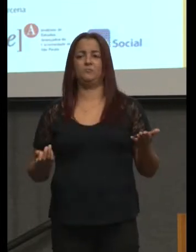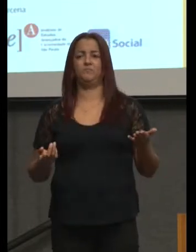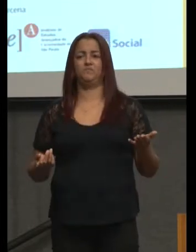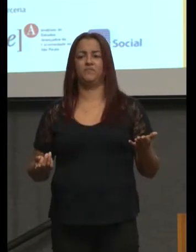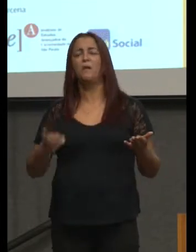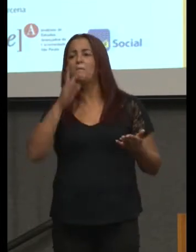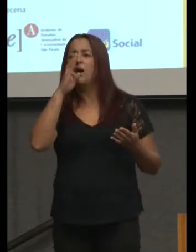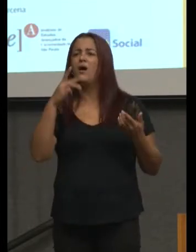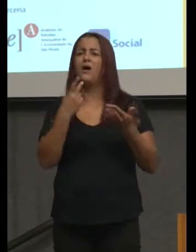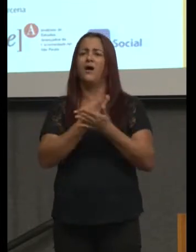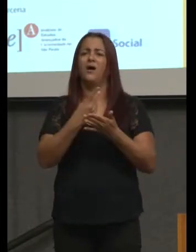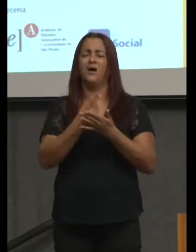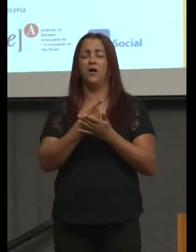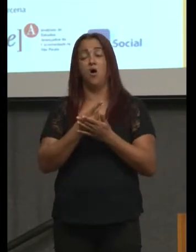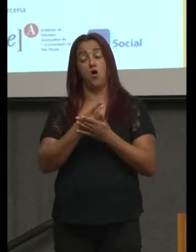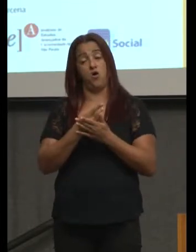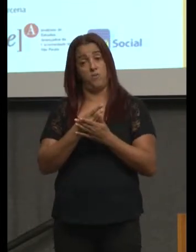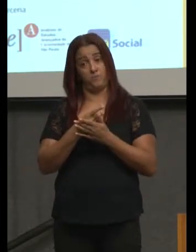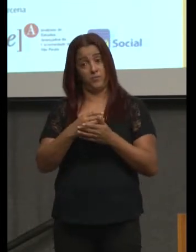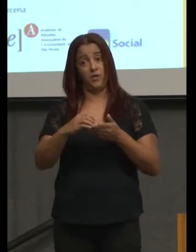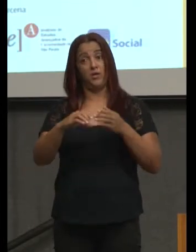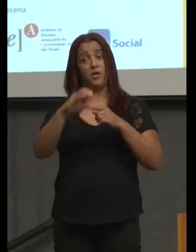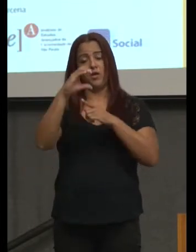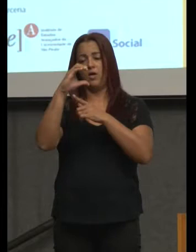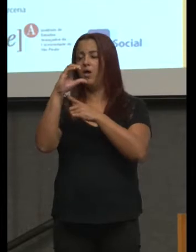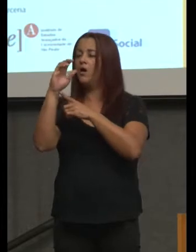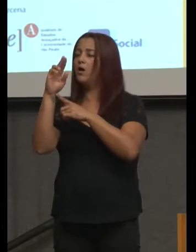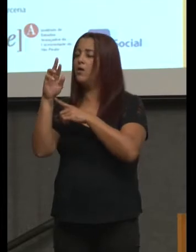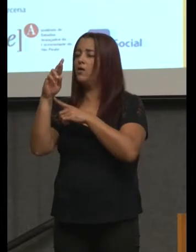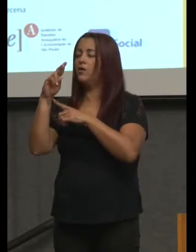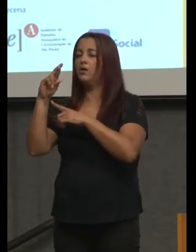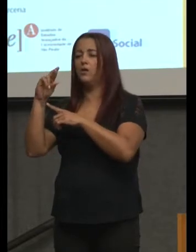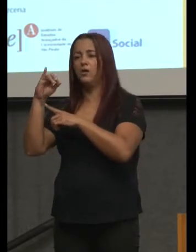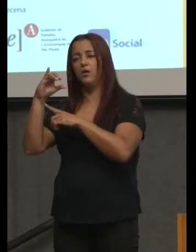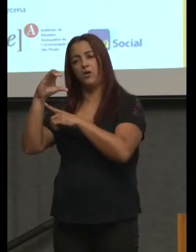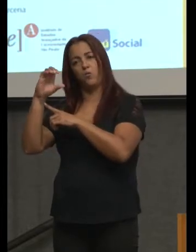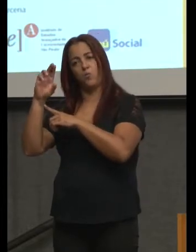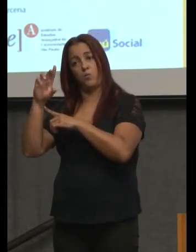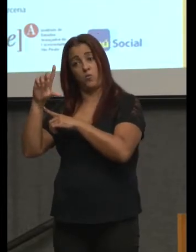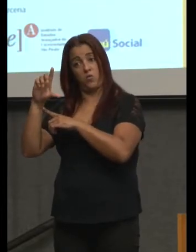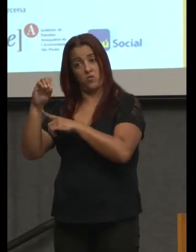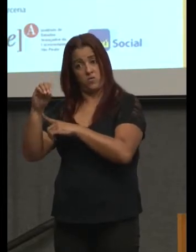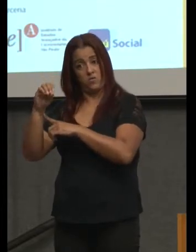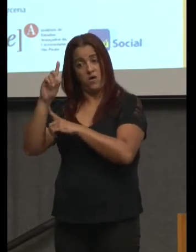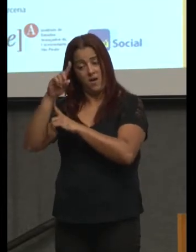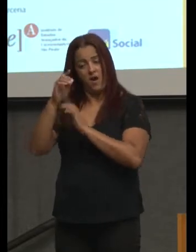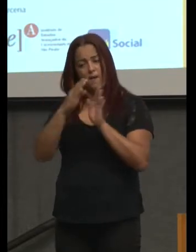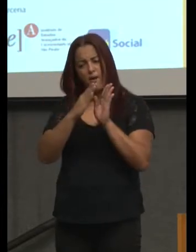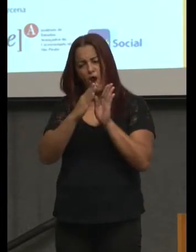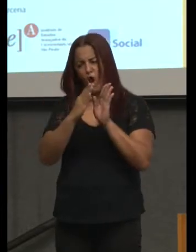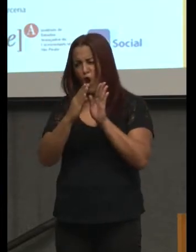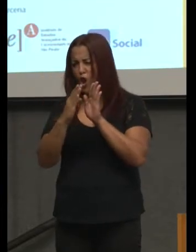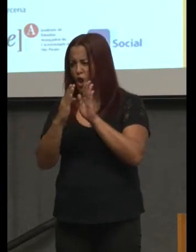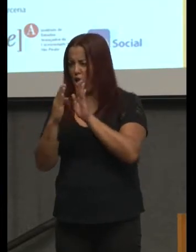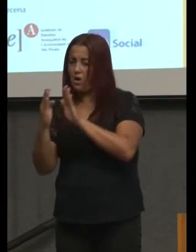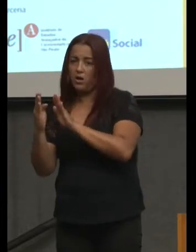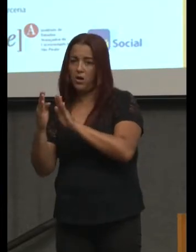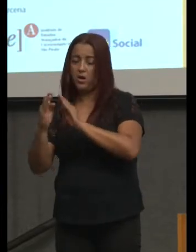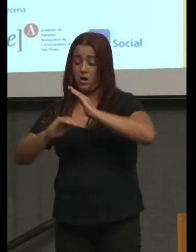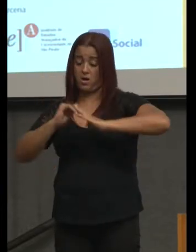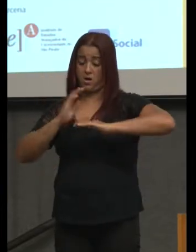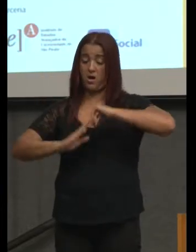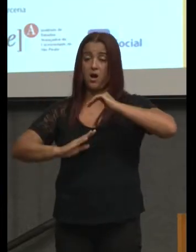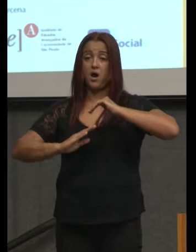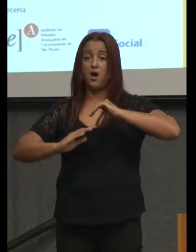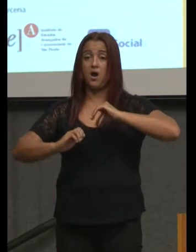Currículo é percurso das atividades de quem aprende. Ora, e se eu quero desenvolver